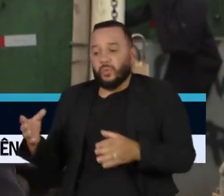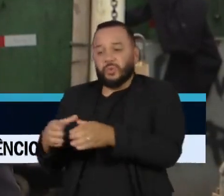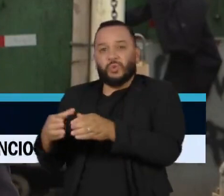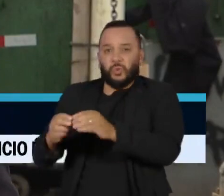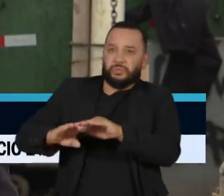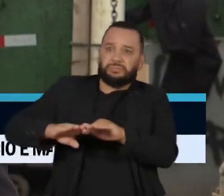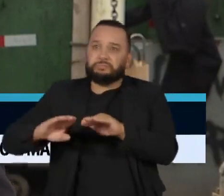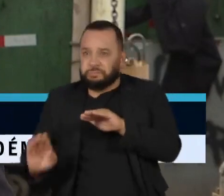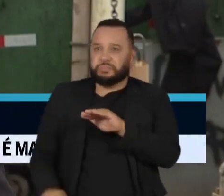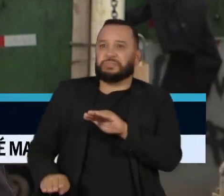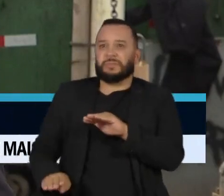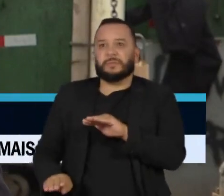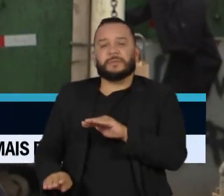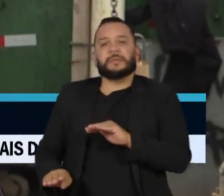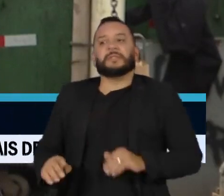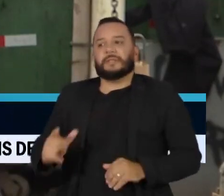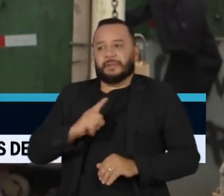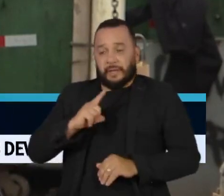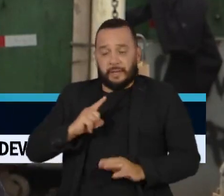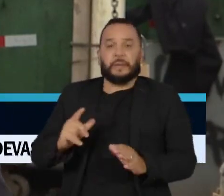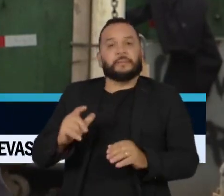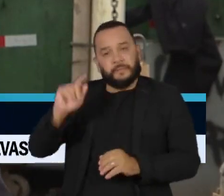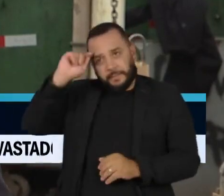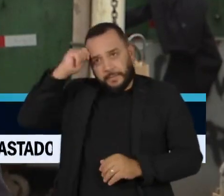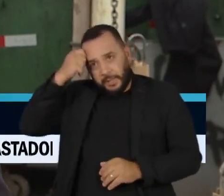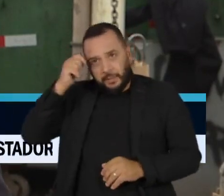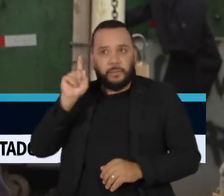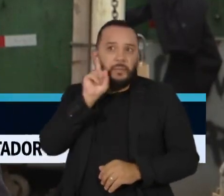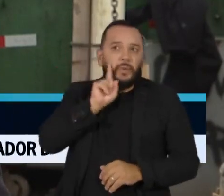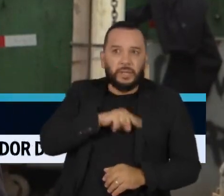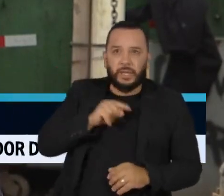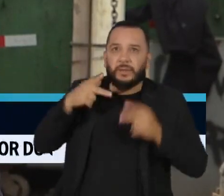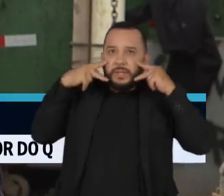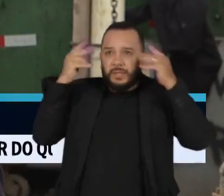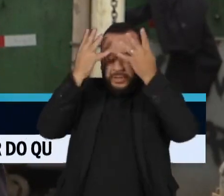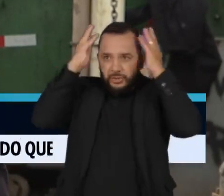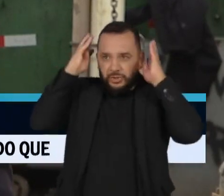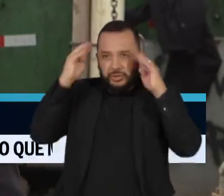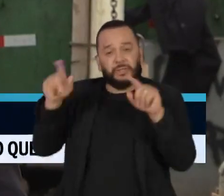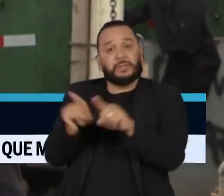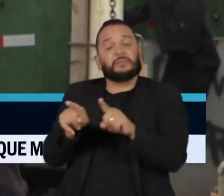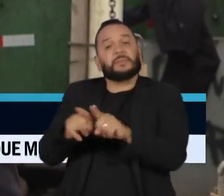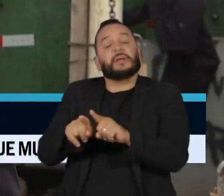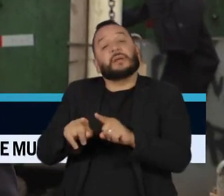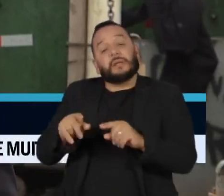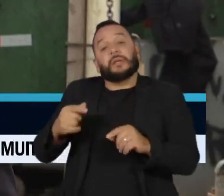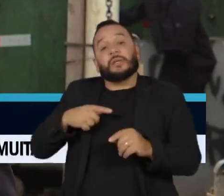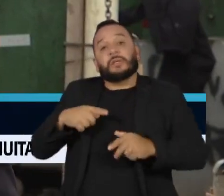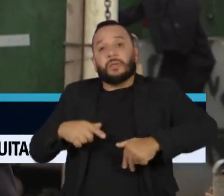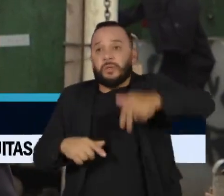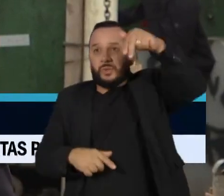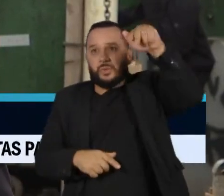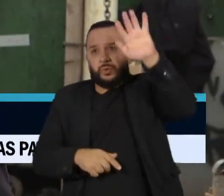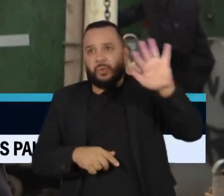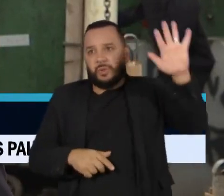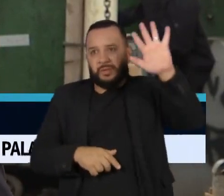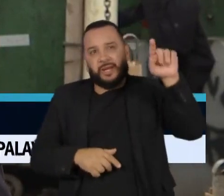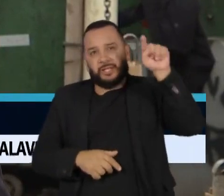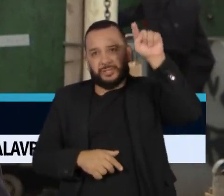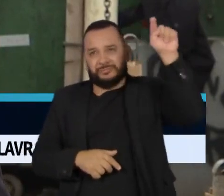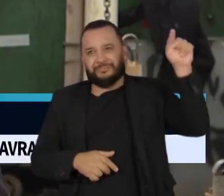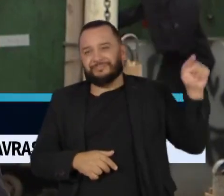cruel, pretos, pardos e indígenas. Há ainda um recorte por região. O Nordeste é considerado